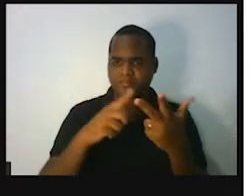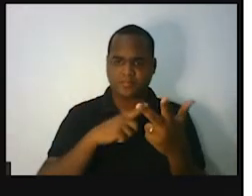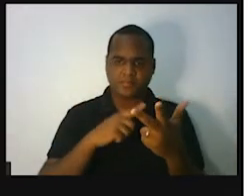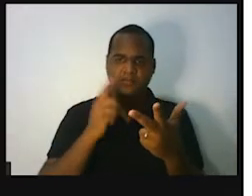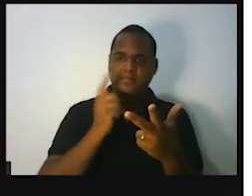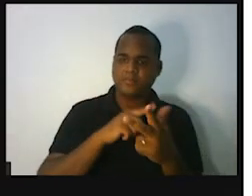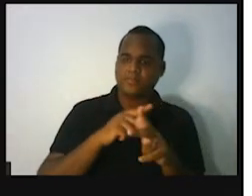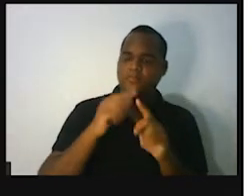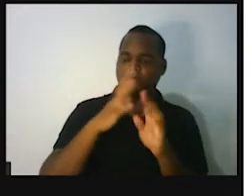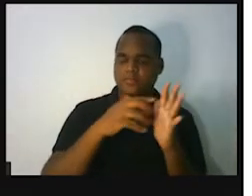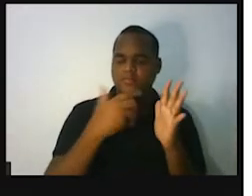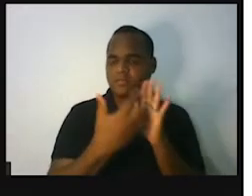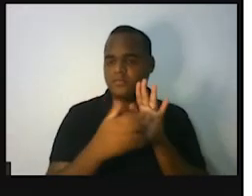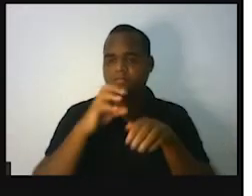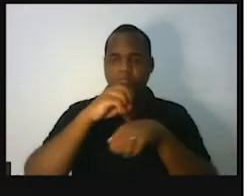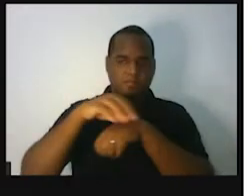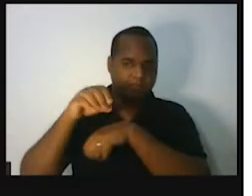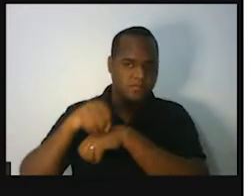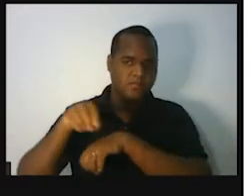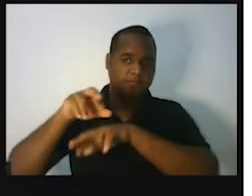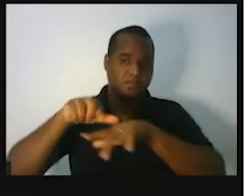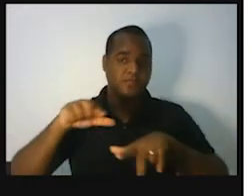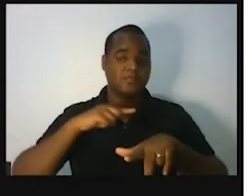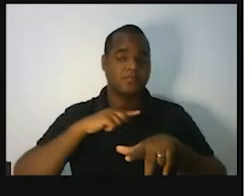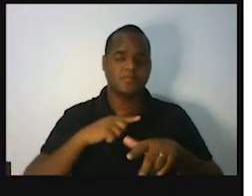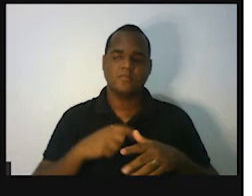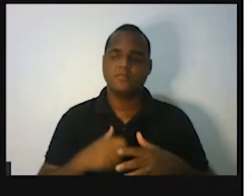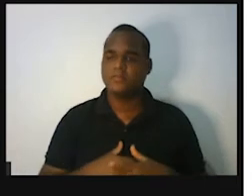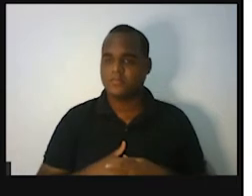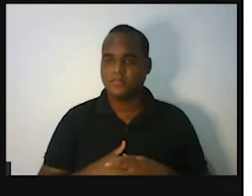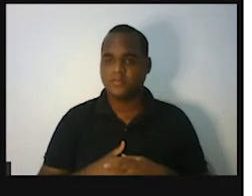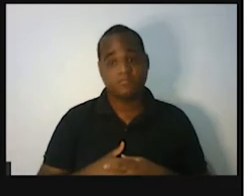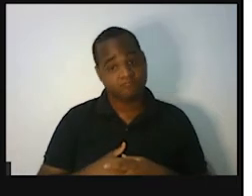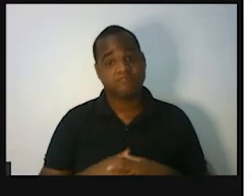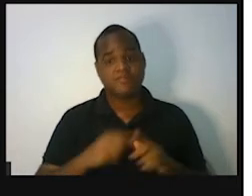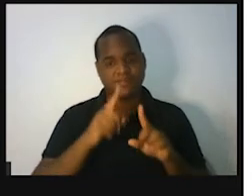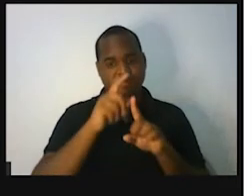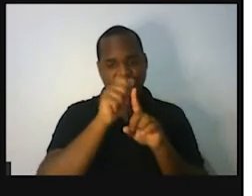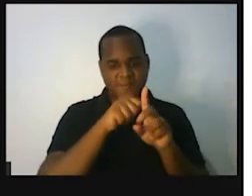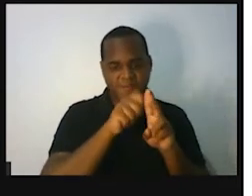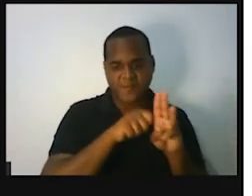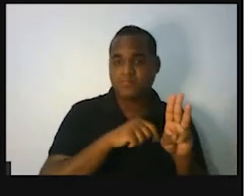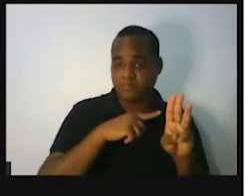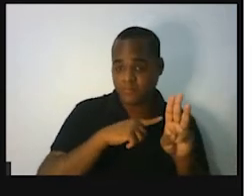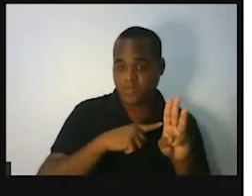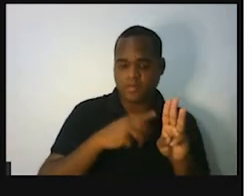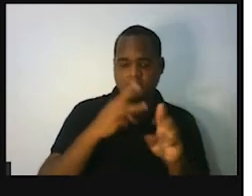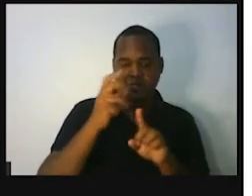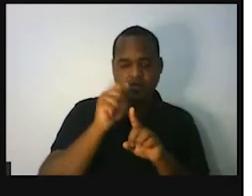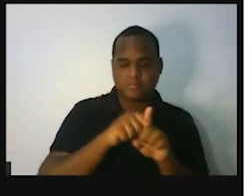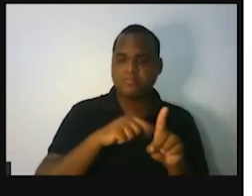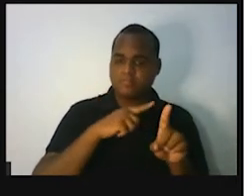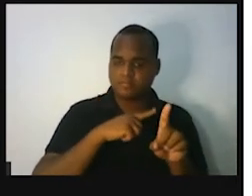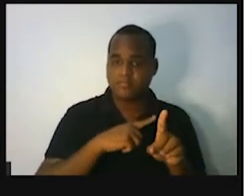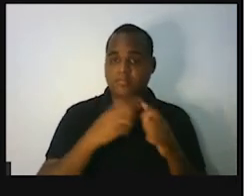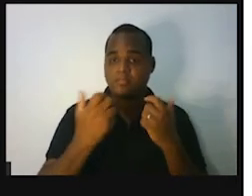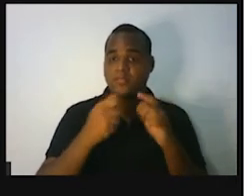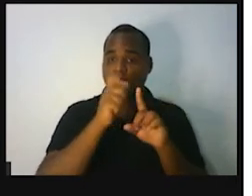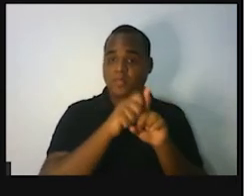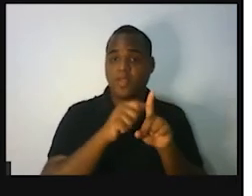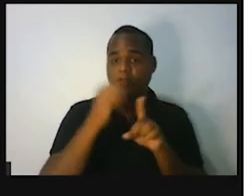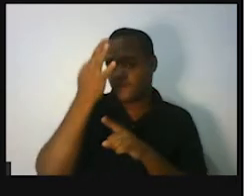valores, as informações que estão ali. Então, eu peguei só 3 meses, eu peguei o mês de fevereiro de 2019,